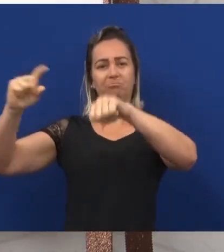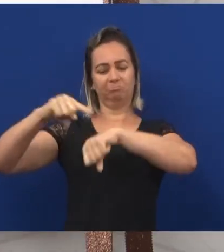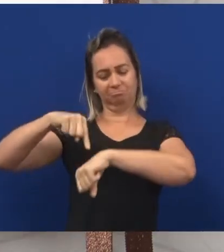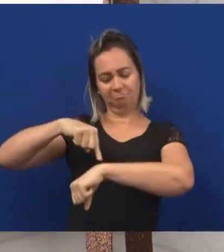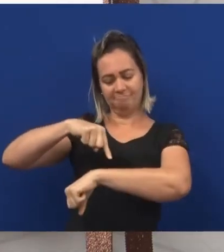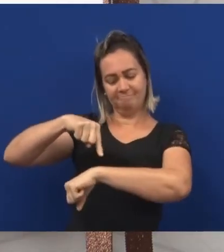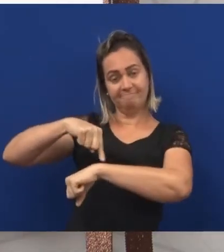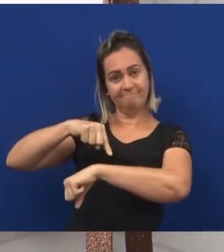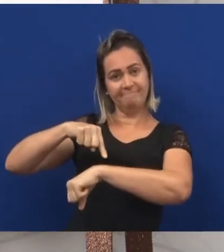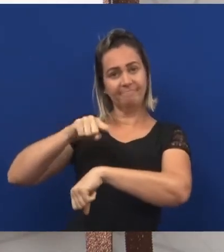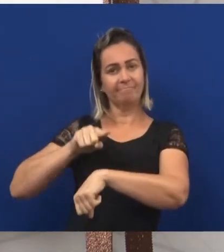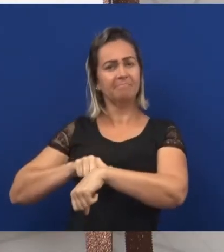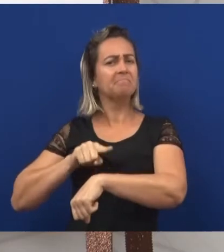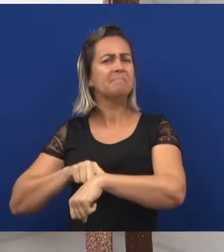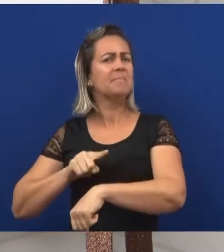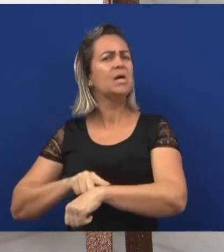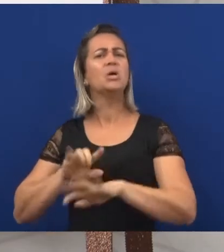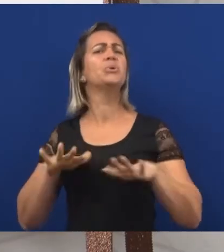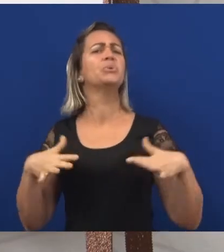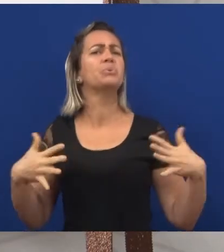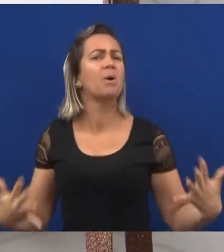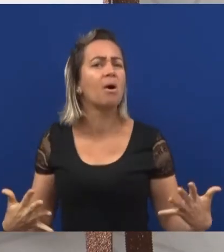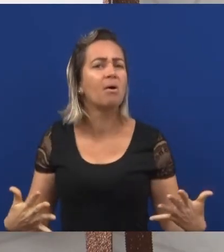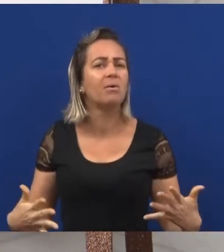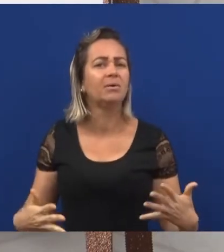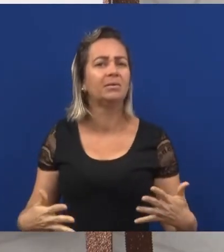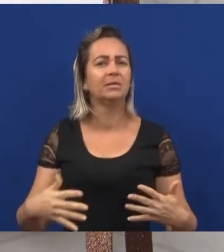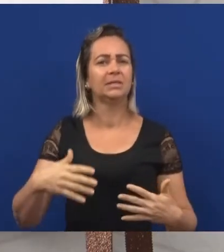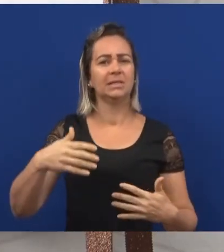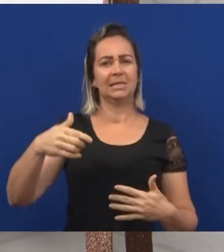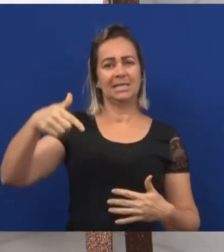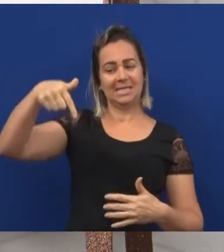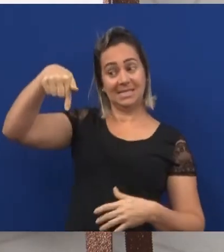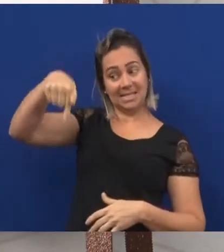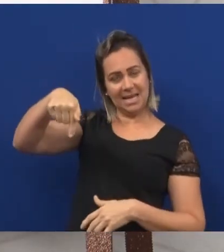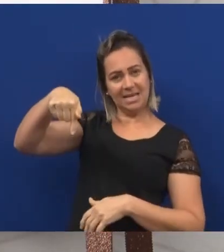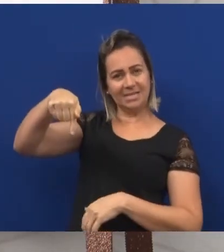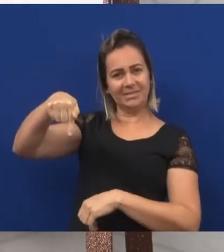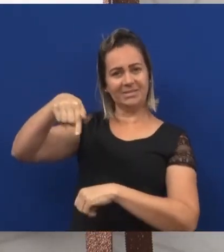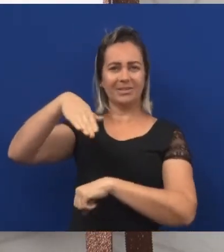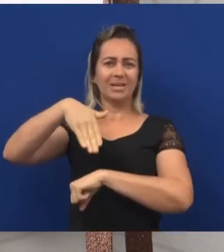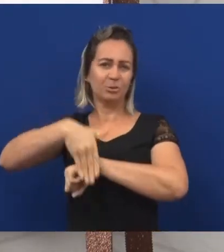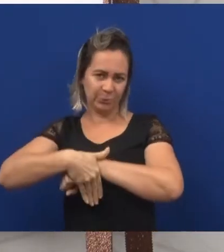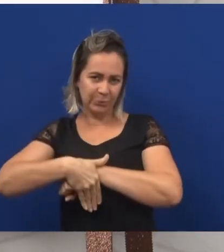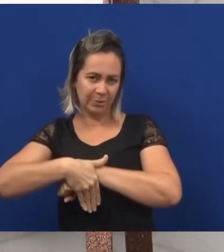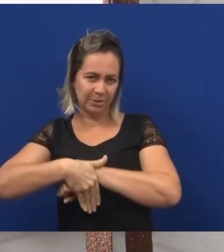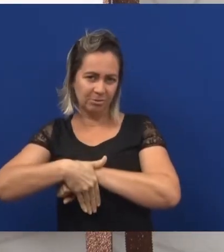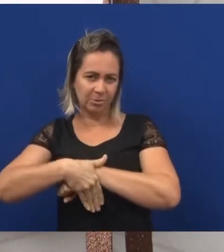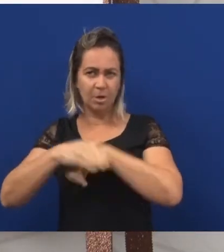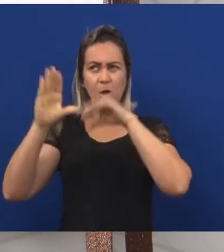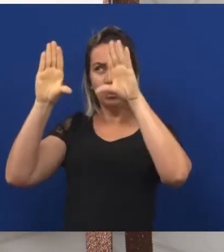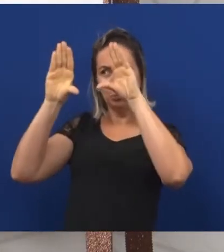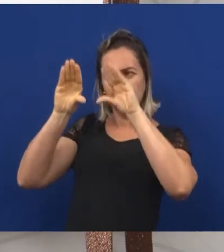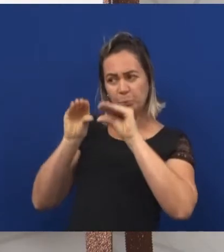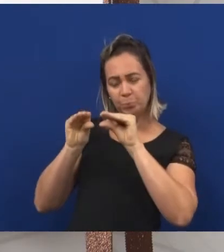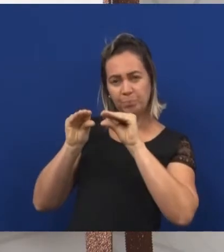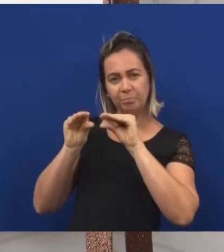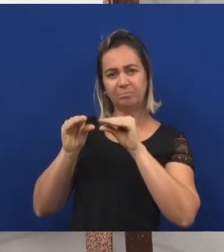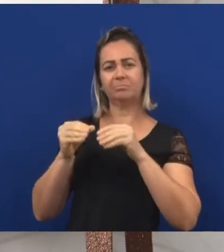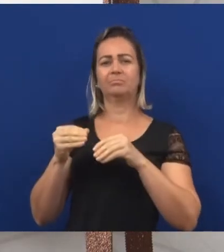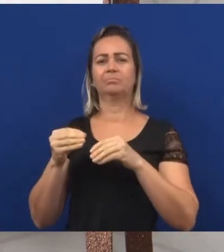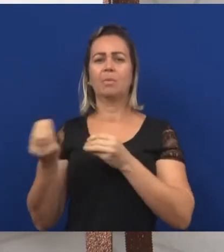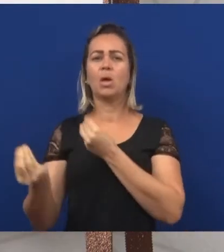andando sete horas, dezenove horas, já estava anoitecendo. Nós podemos usar também os números